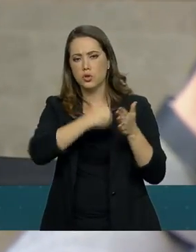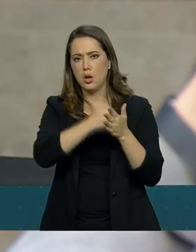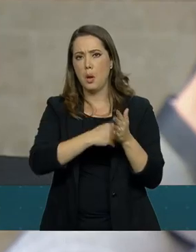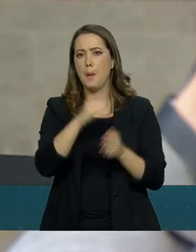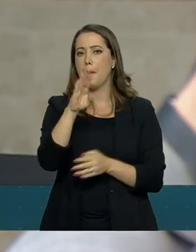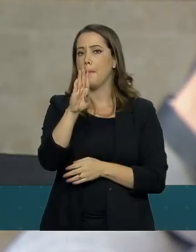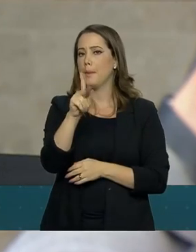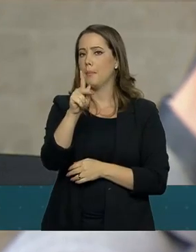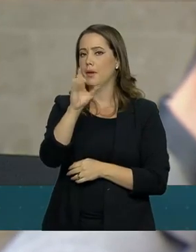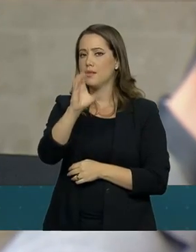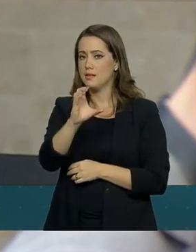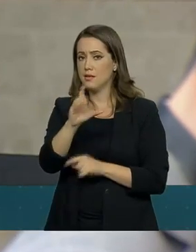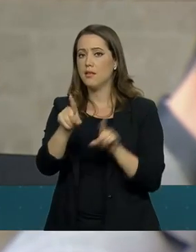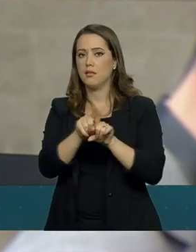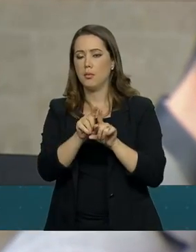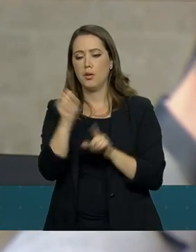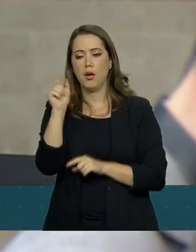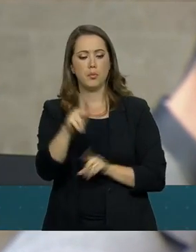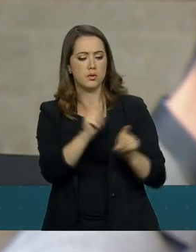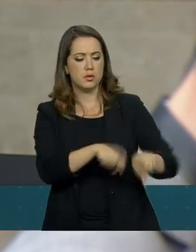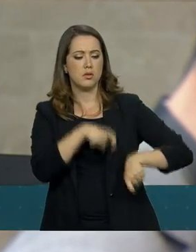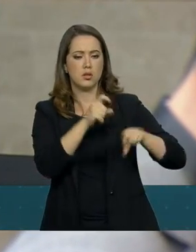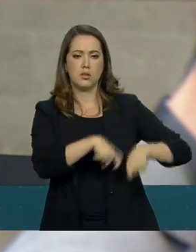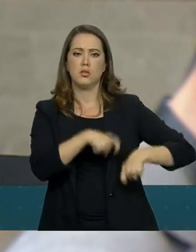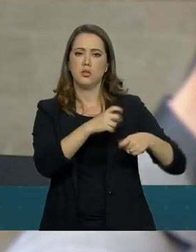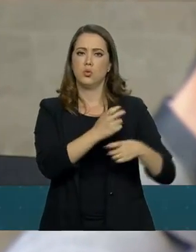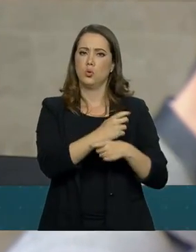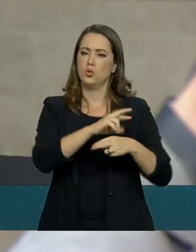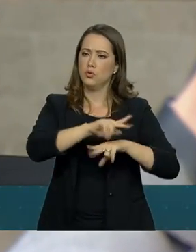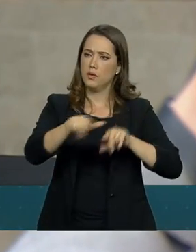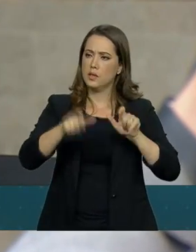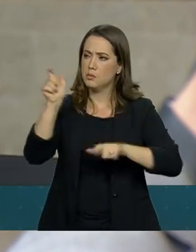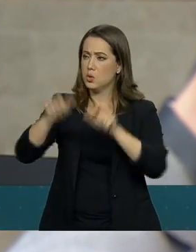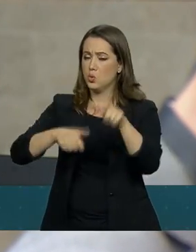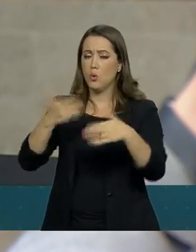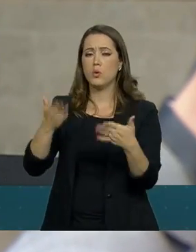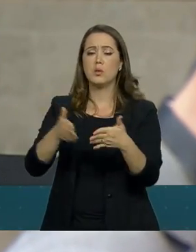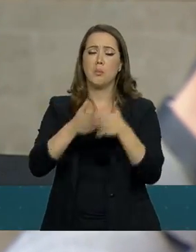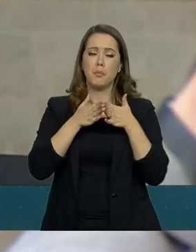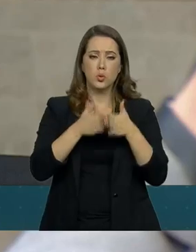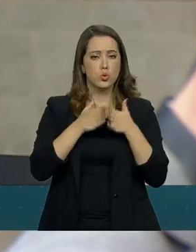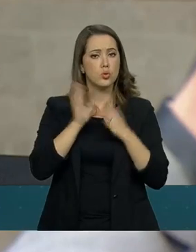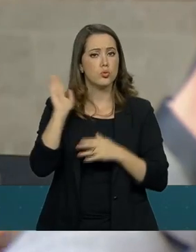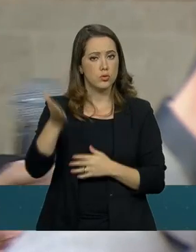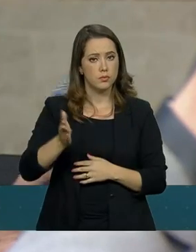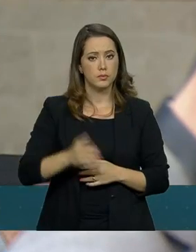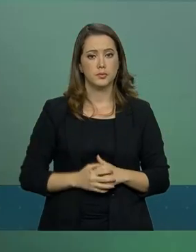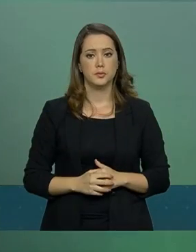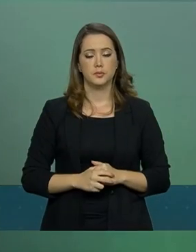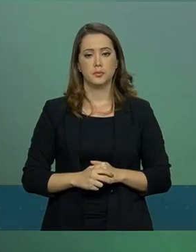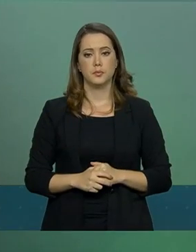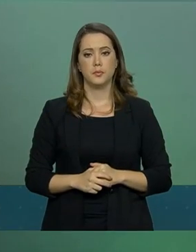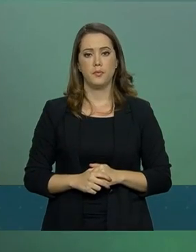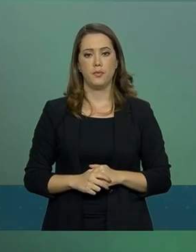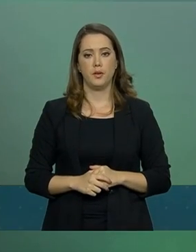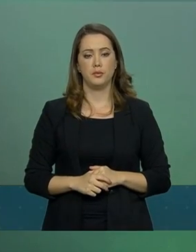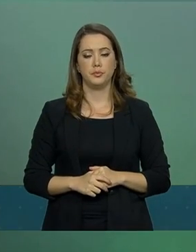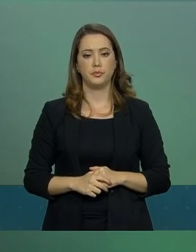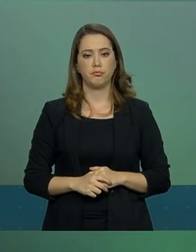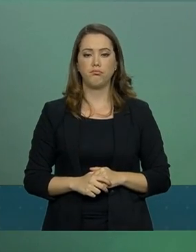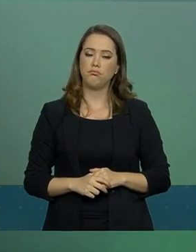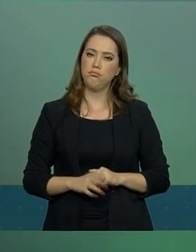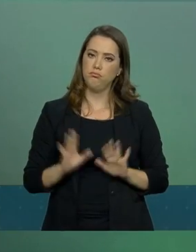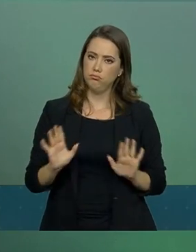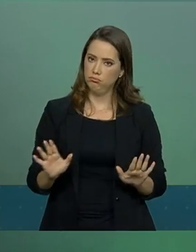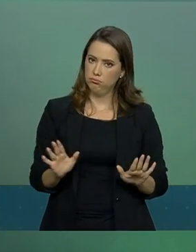e na aposentadoria rural, como uma grande parte dos parlamentares já pede. A parte passada do nosso